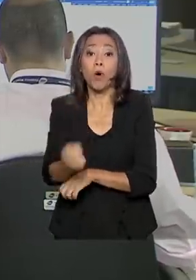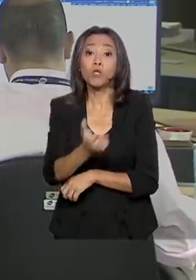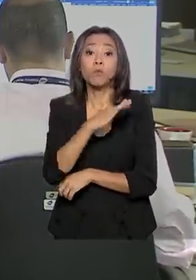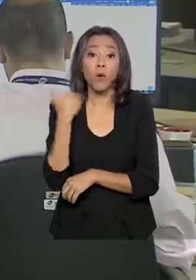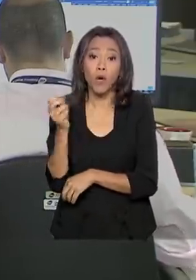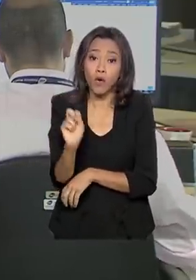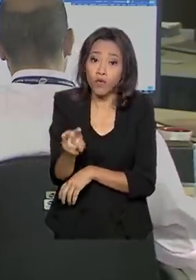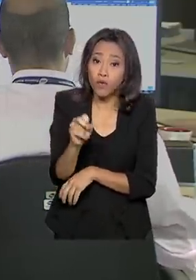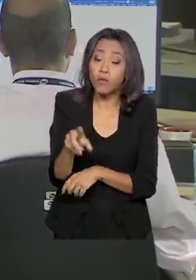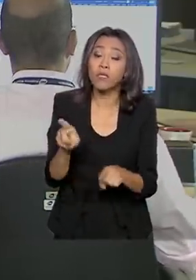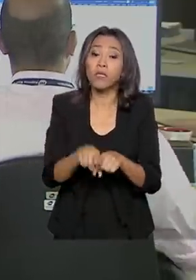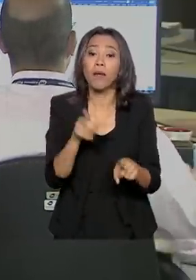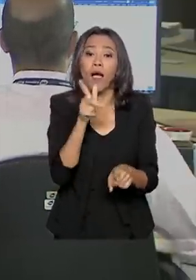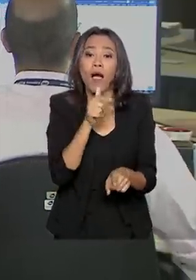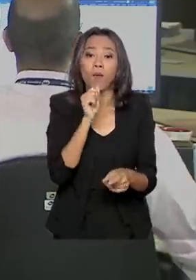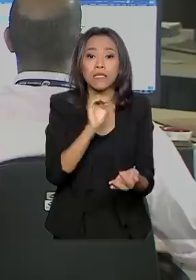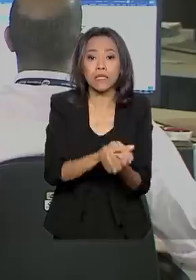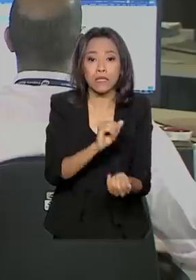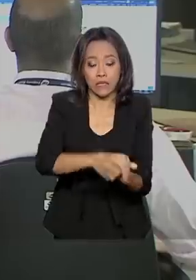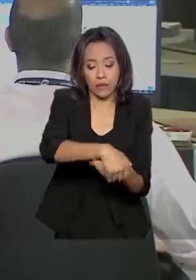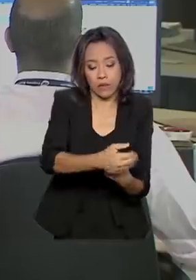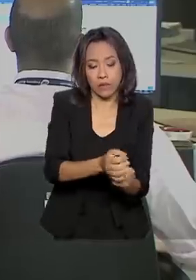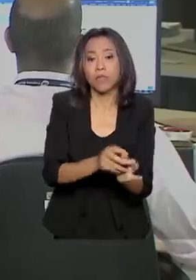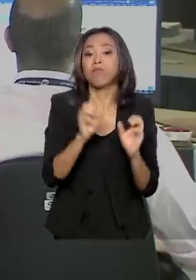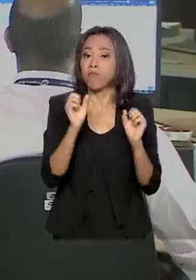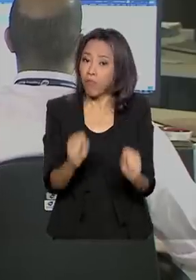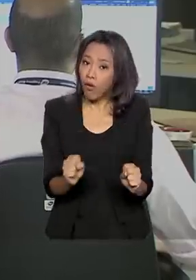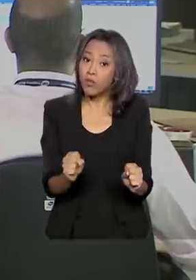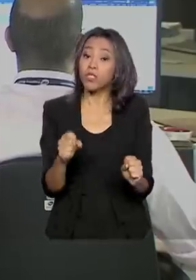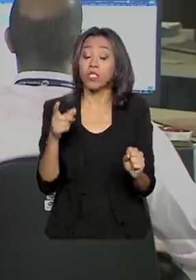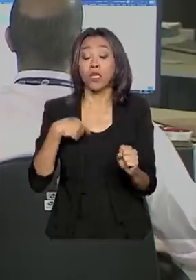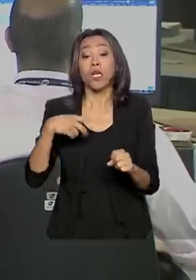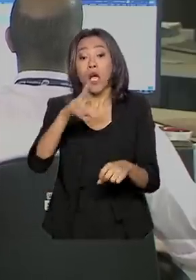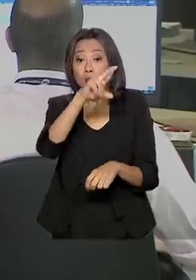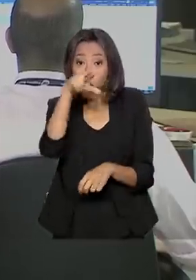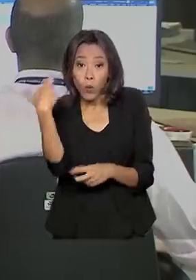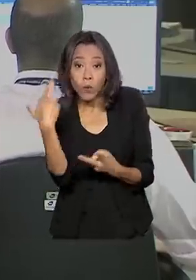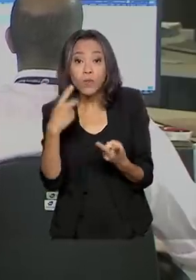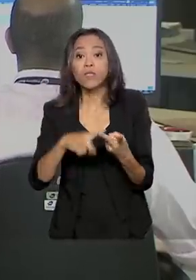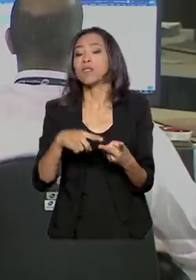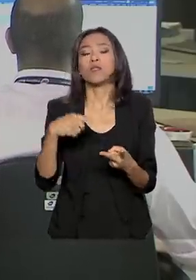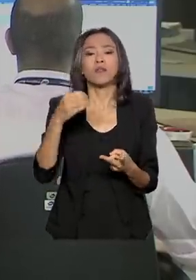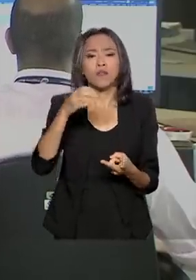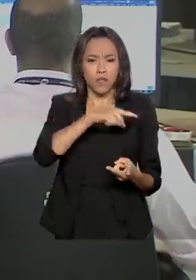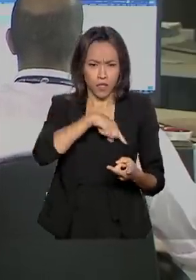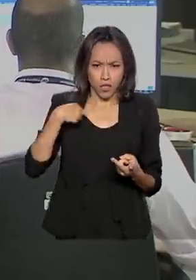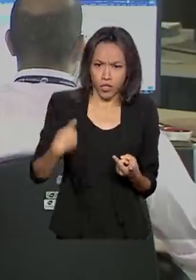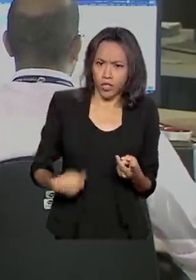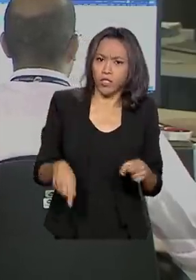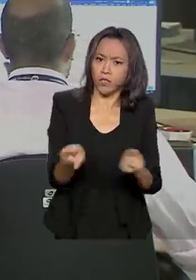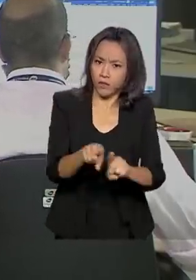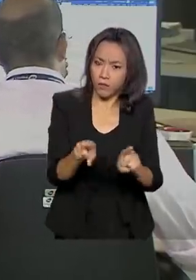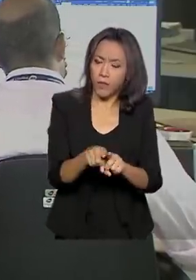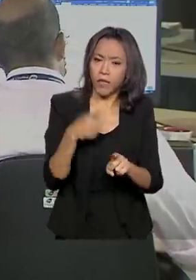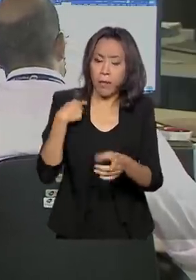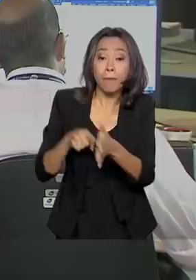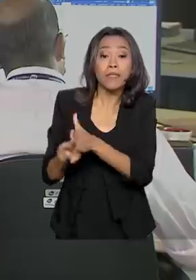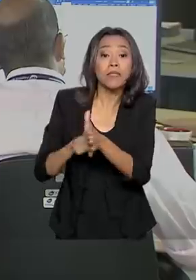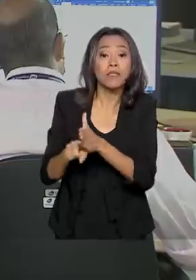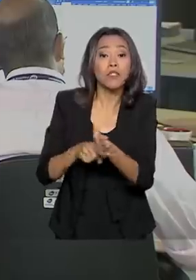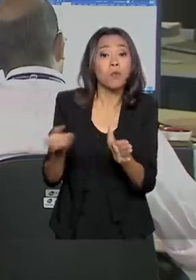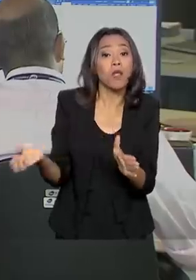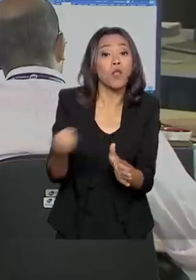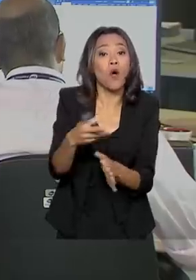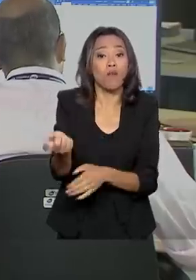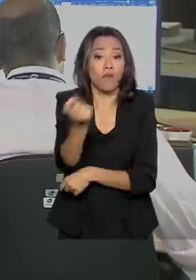água e sabão. Rússia, China e Estados Unidos já pesquisam uma vacina e a China espera ter a epidemia sob controle